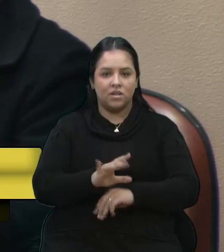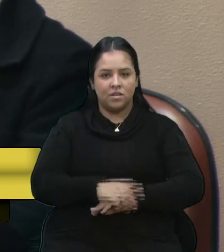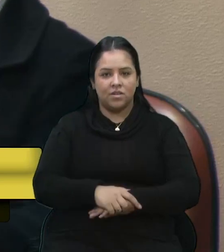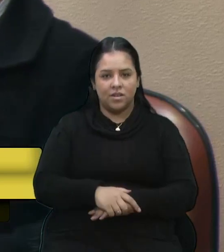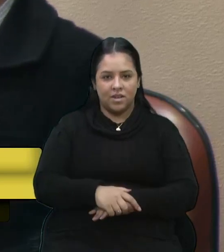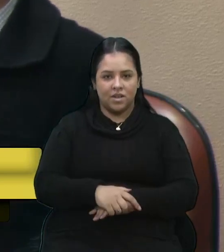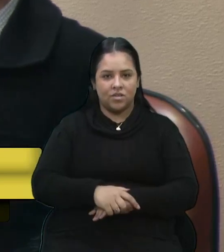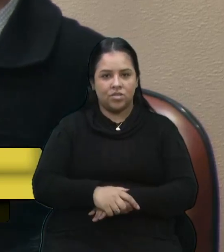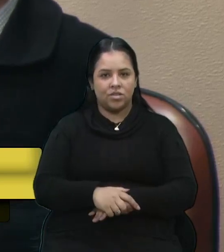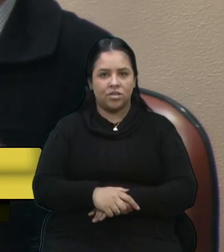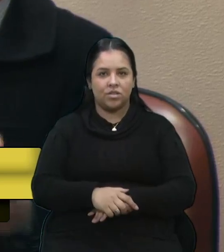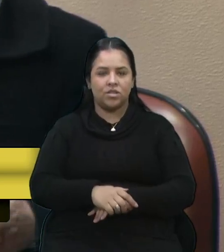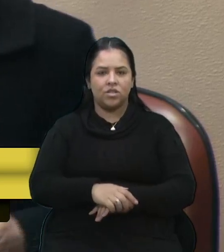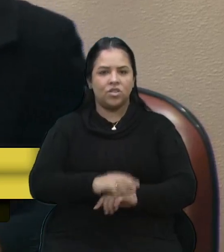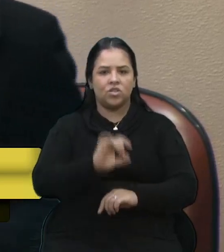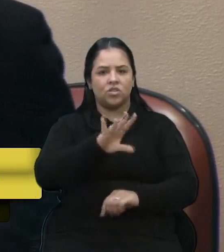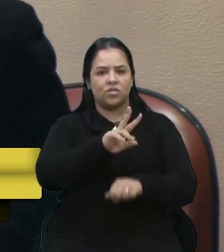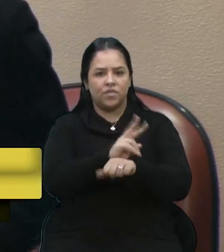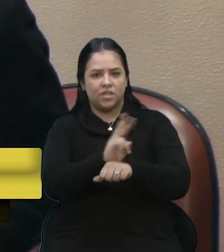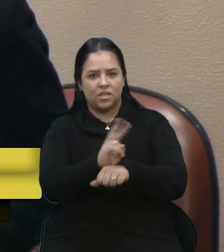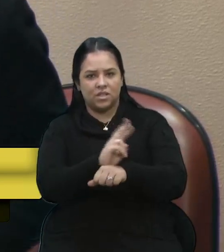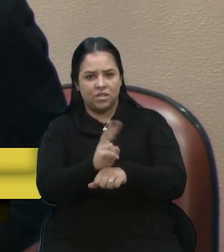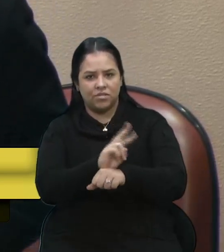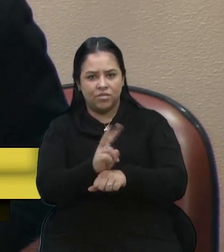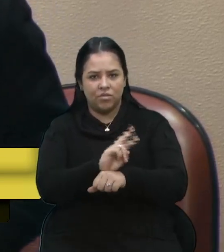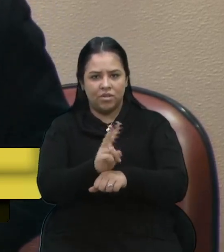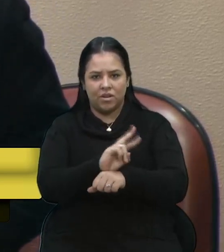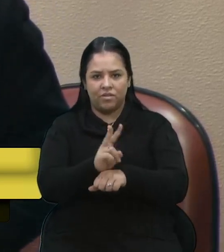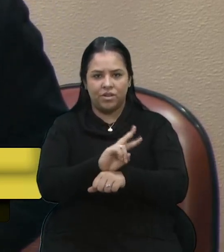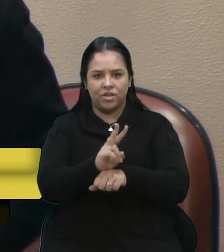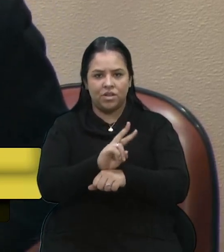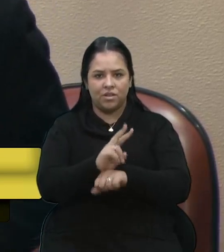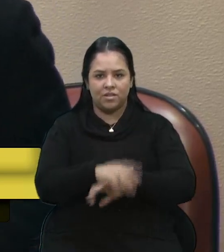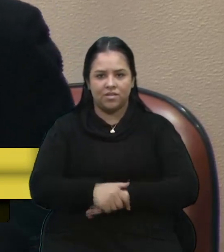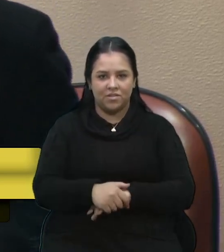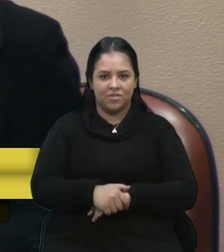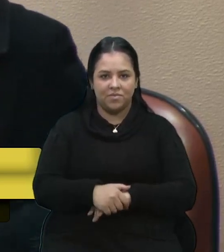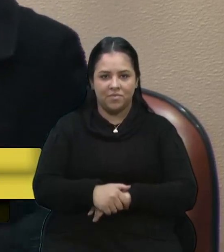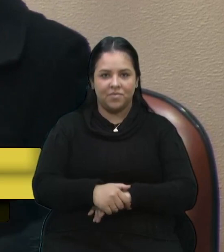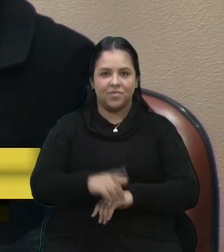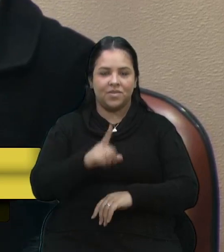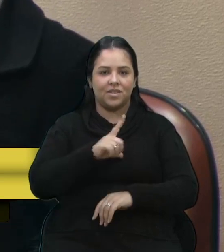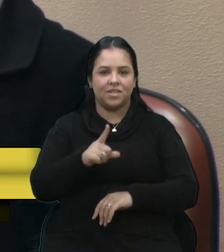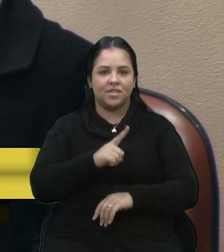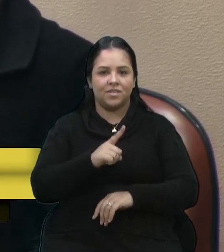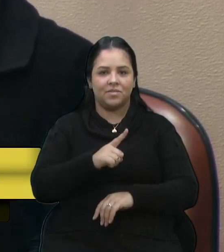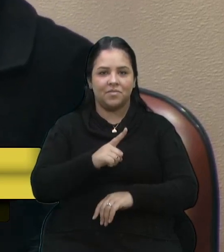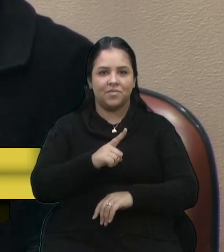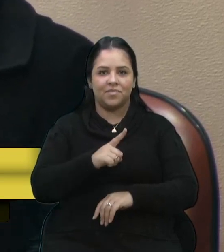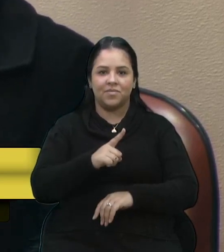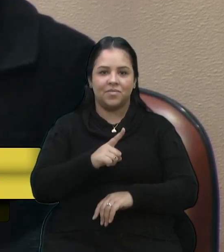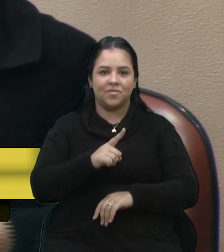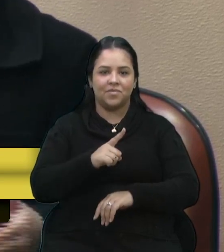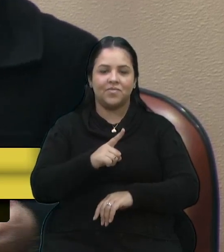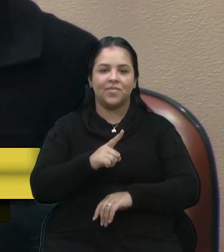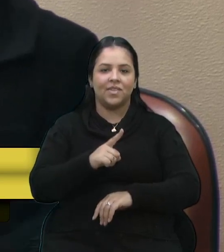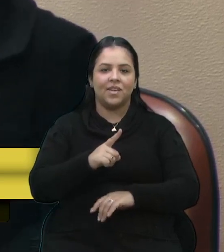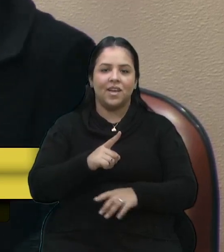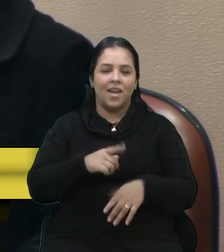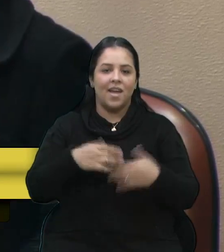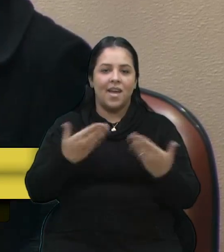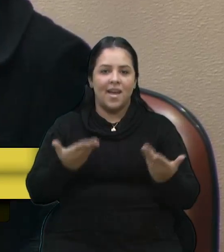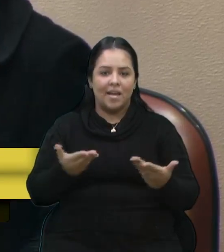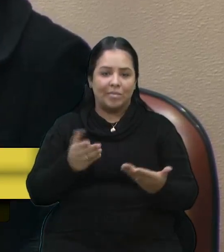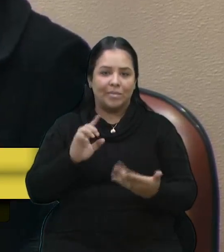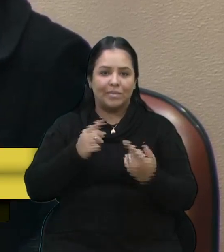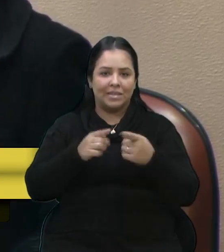dessas moradias. Um exemplo que nós podemos dar de um plano que foi macro, que foi o Campos da Serra, mas, infelizmente, hoje